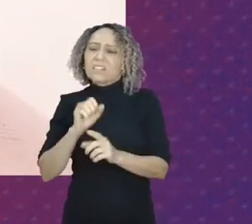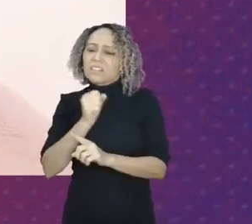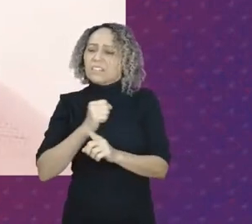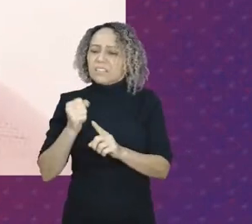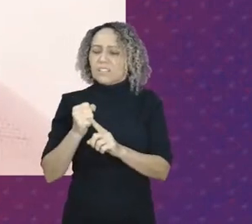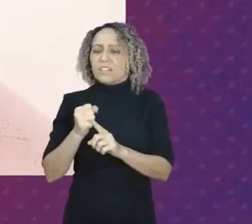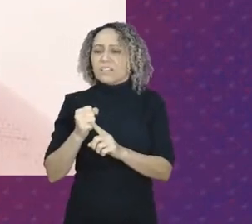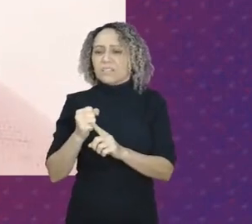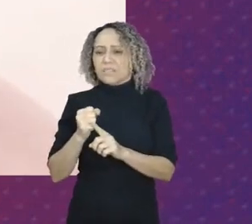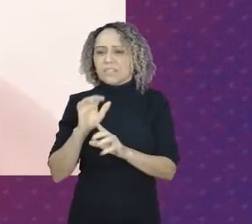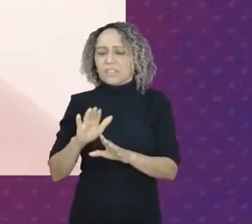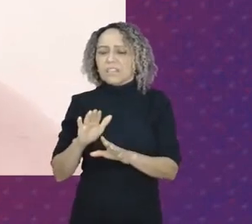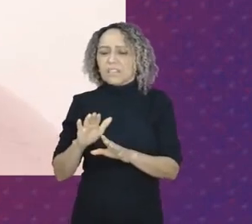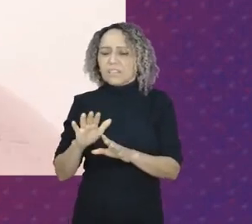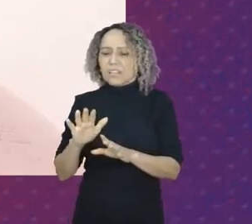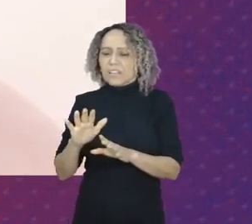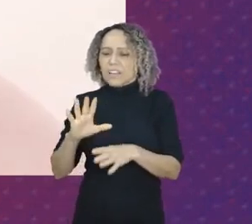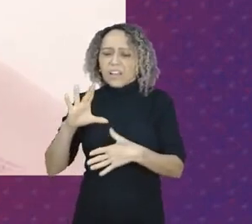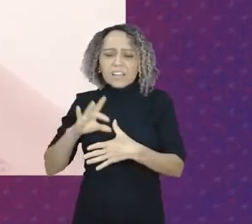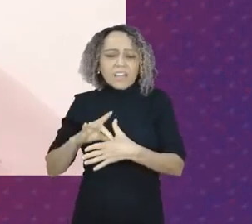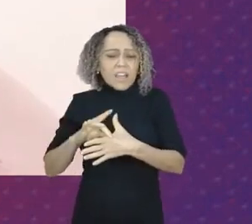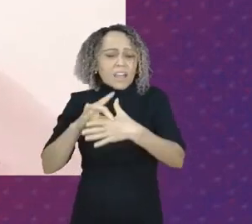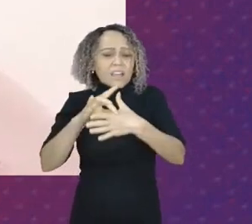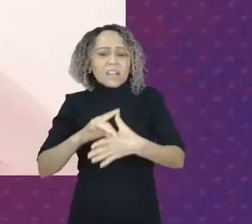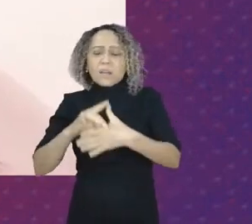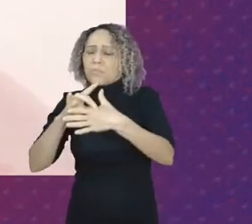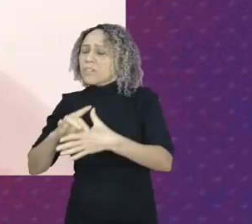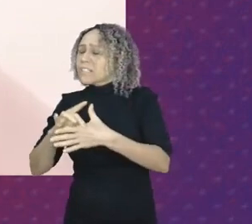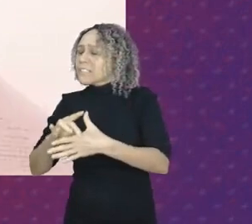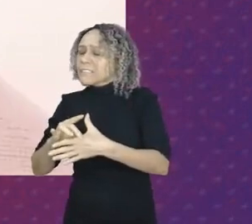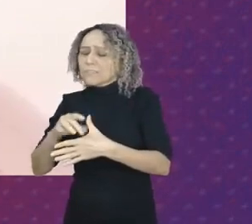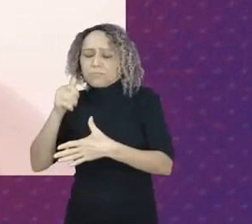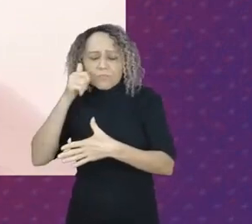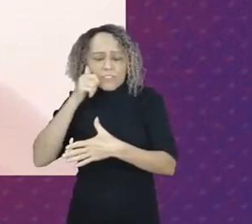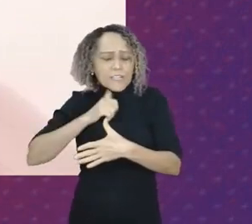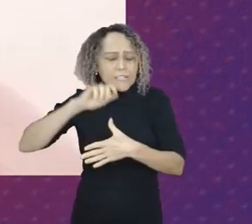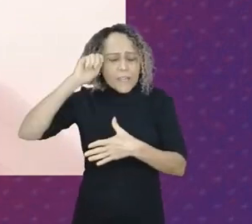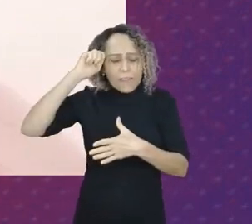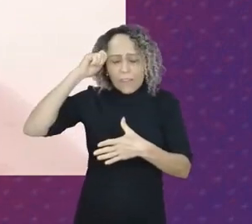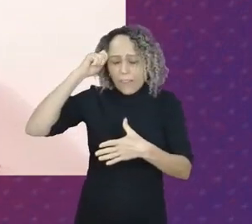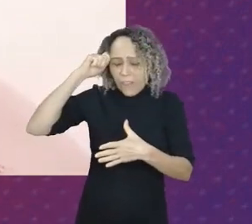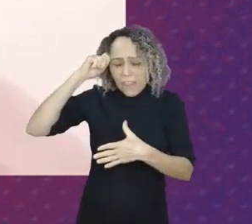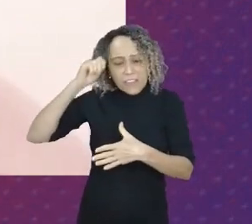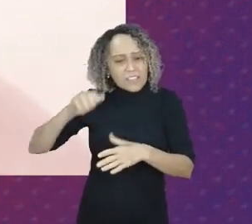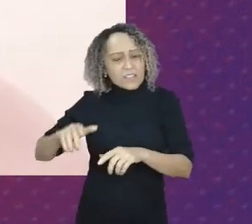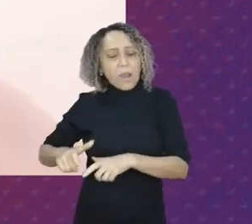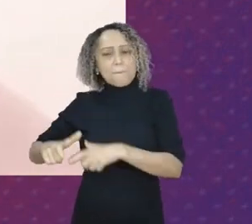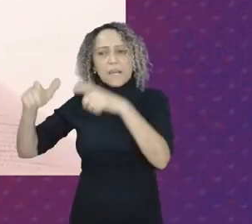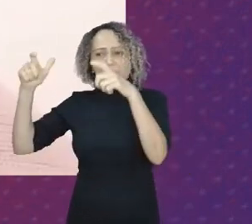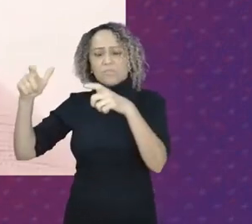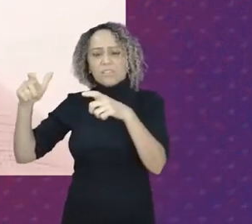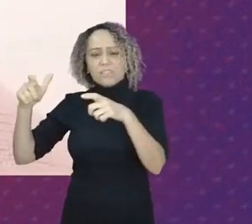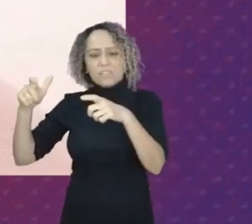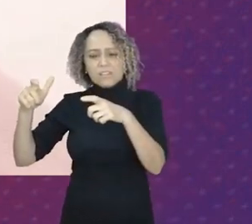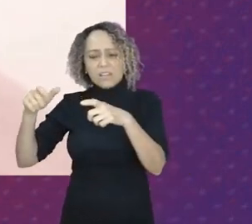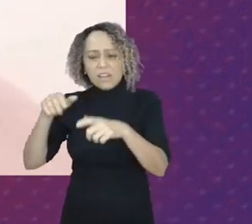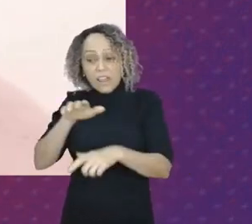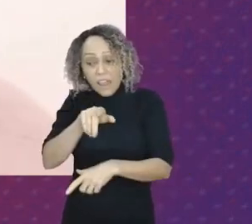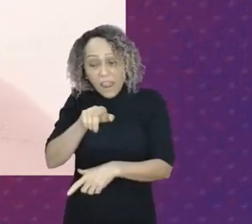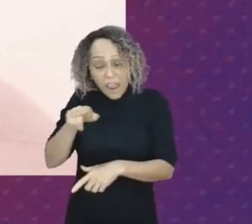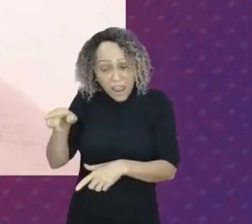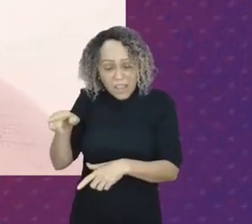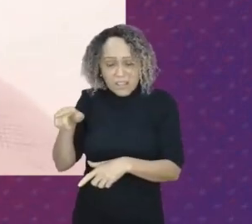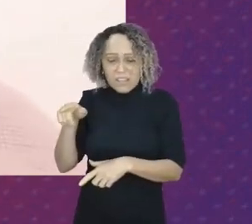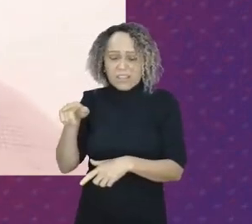maioria essas lideranças são mulheres e são mulheres negras é esse público que